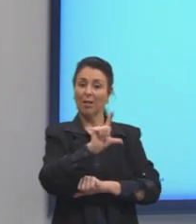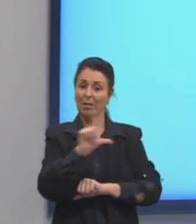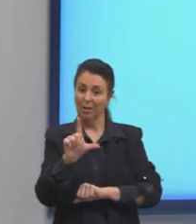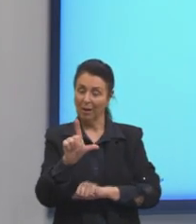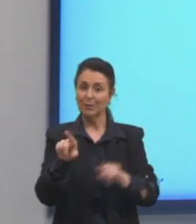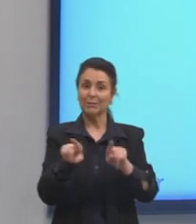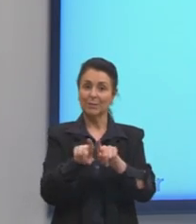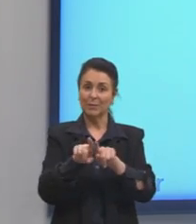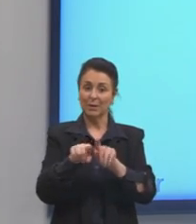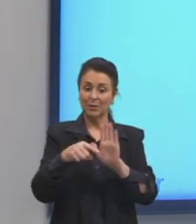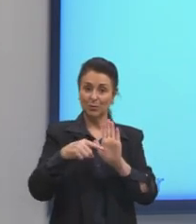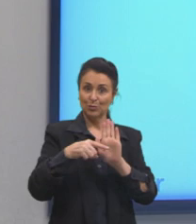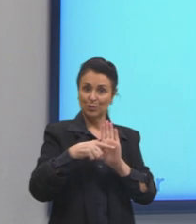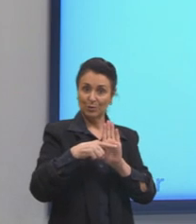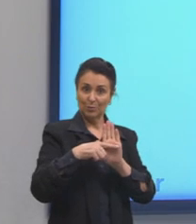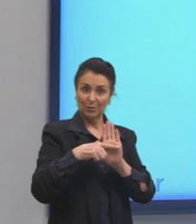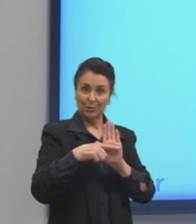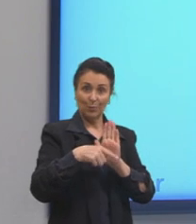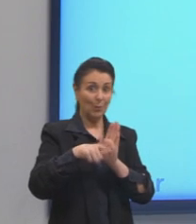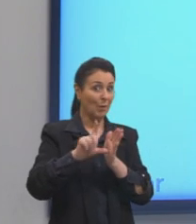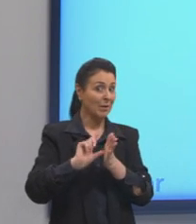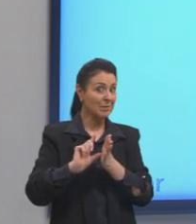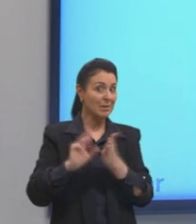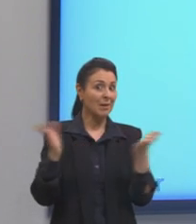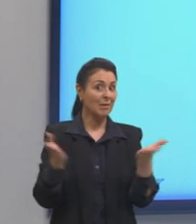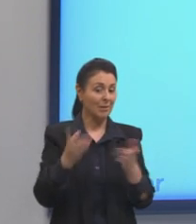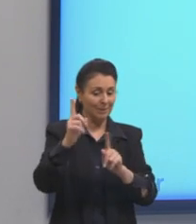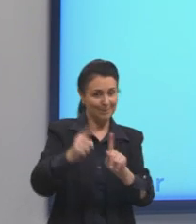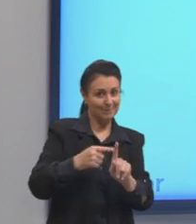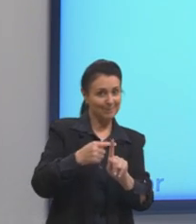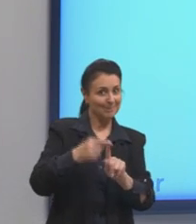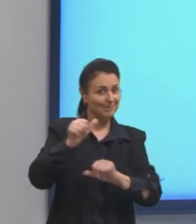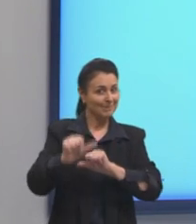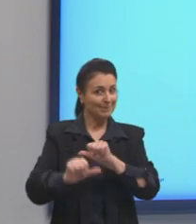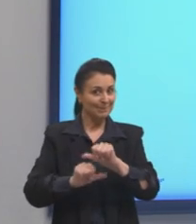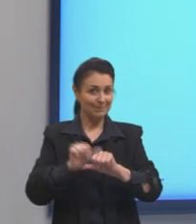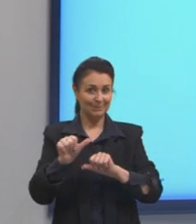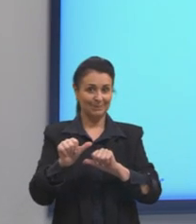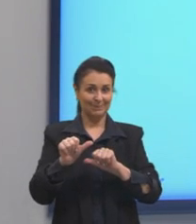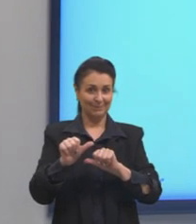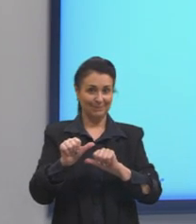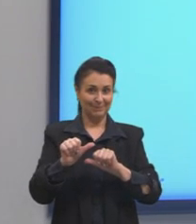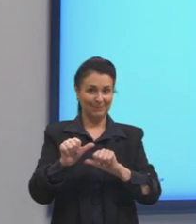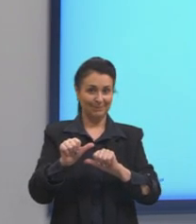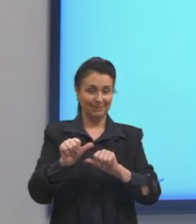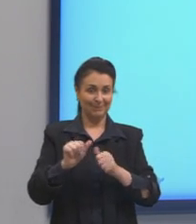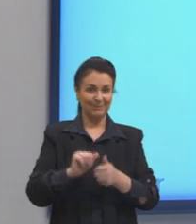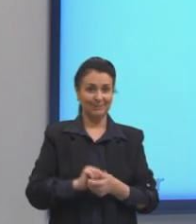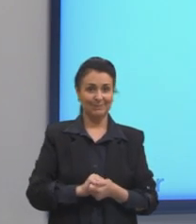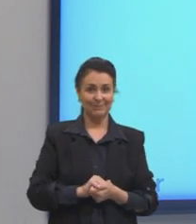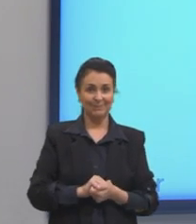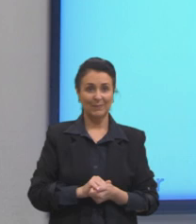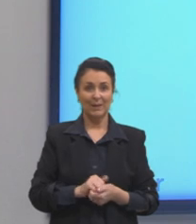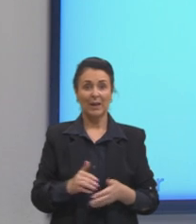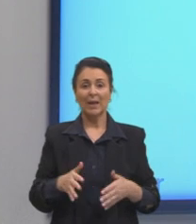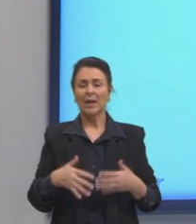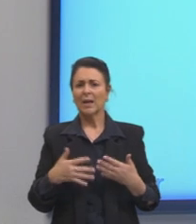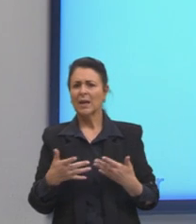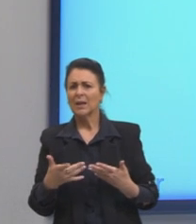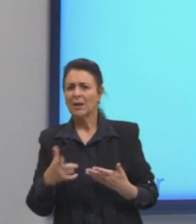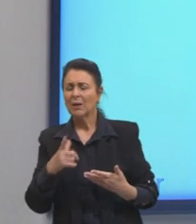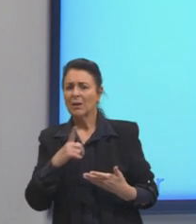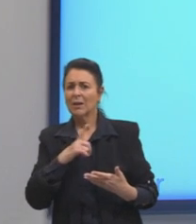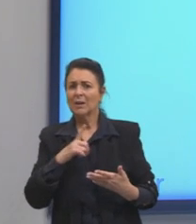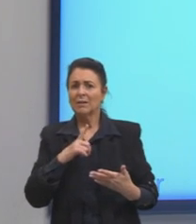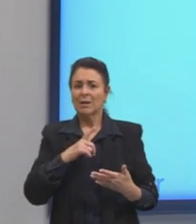diminuindo, gente passa somando, tá? Sempre a operação contrária. Então, gente vai ficar